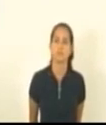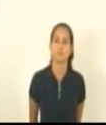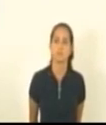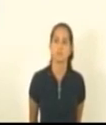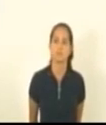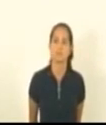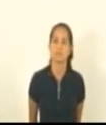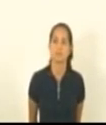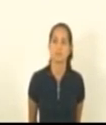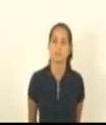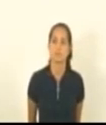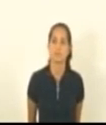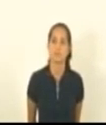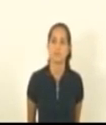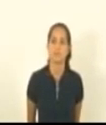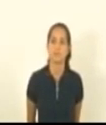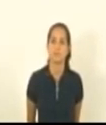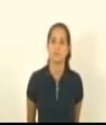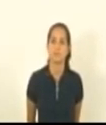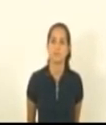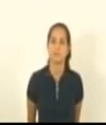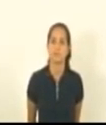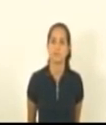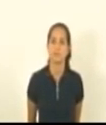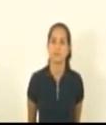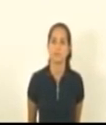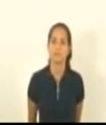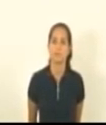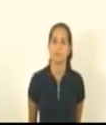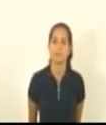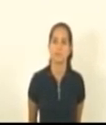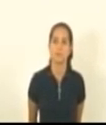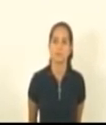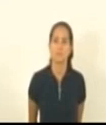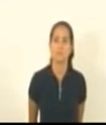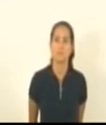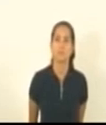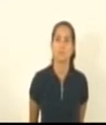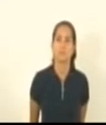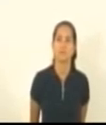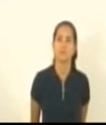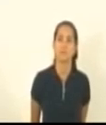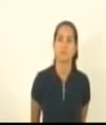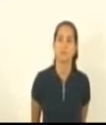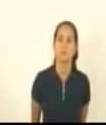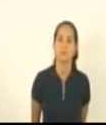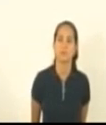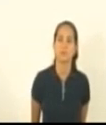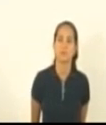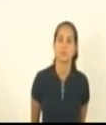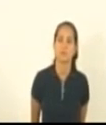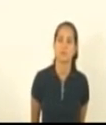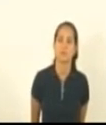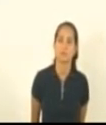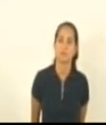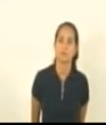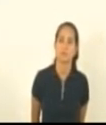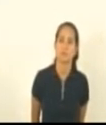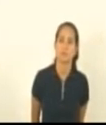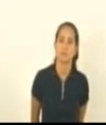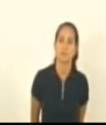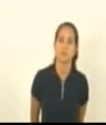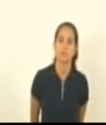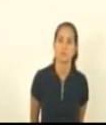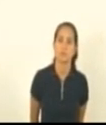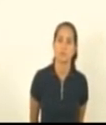é a primeira reunião dos deputados com matéria em pauta na ordem do dia para votação dos deputados desta